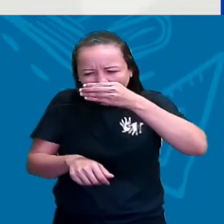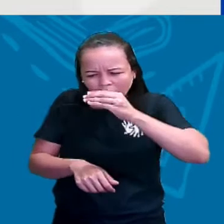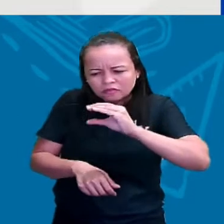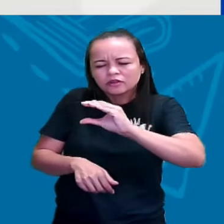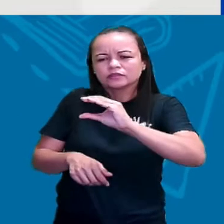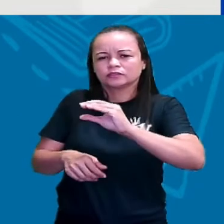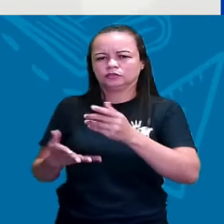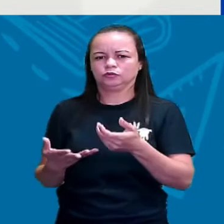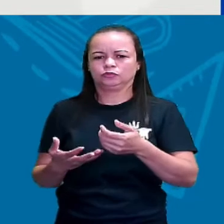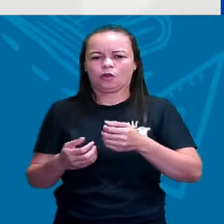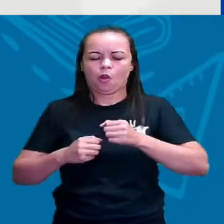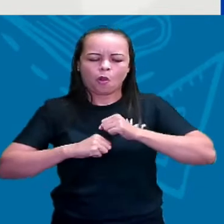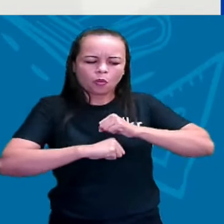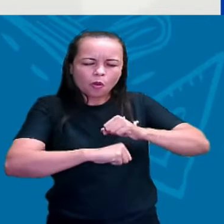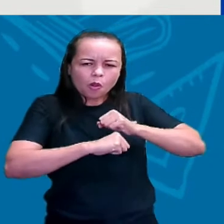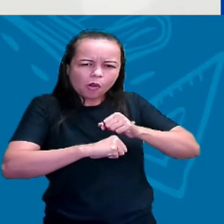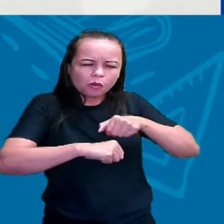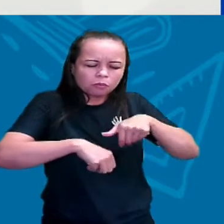Correndo pelo caminho.